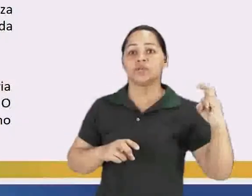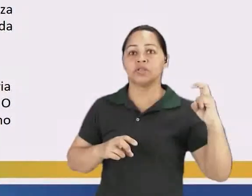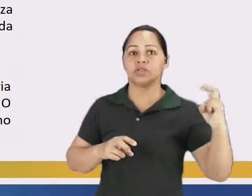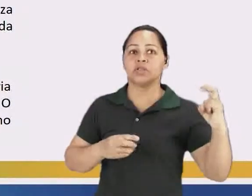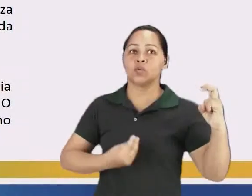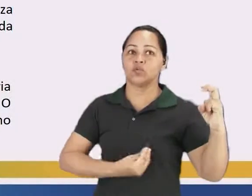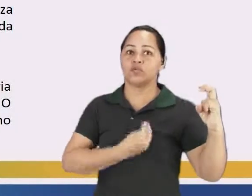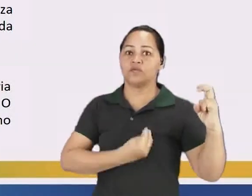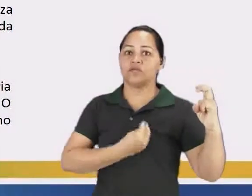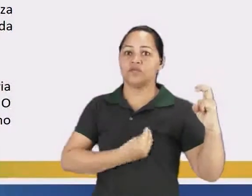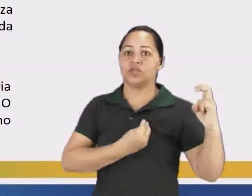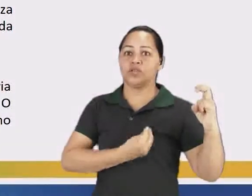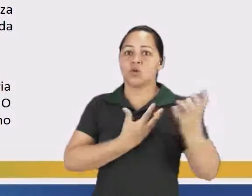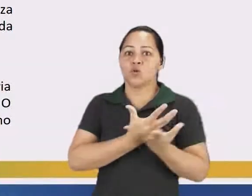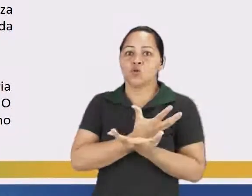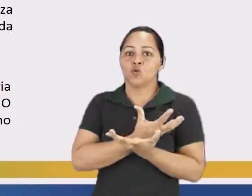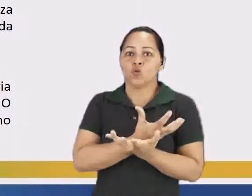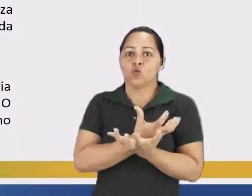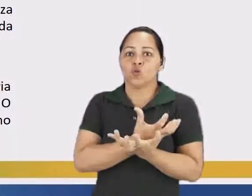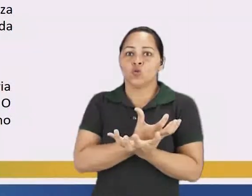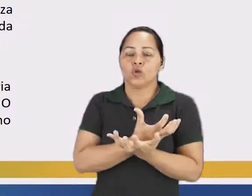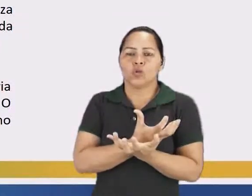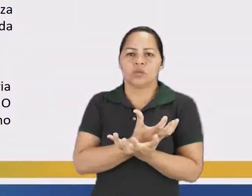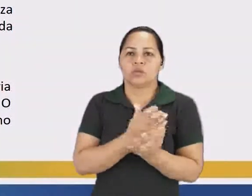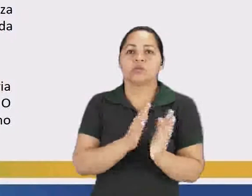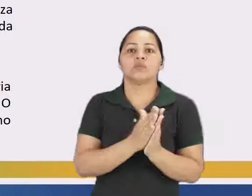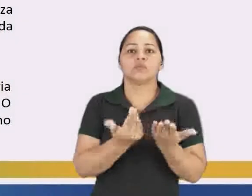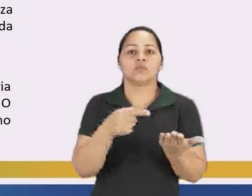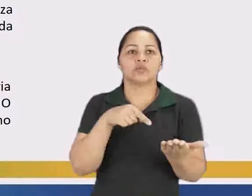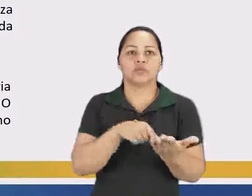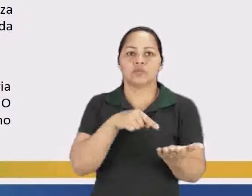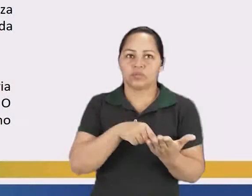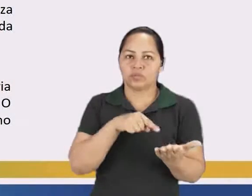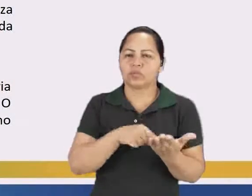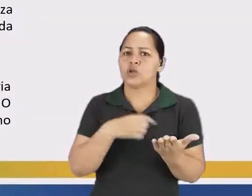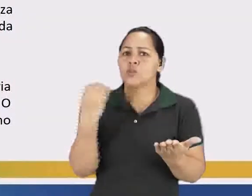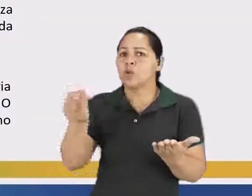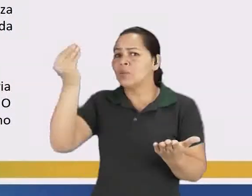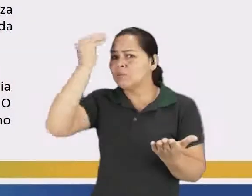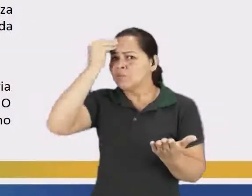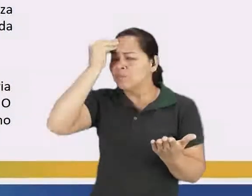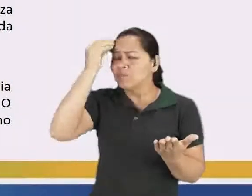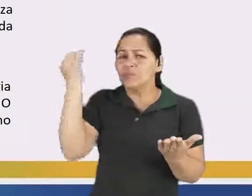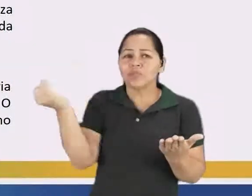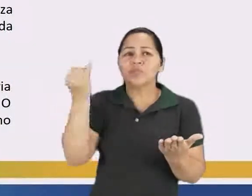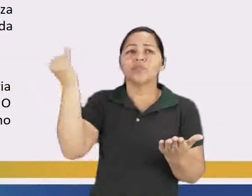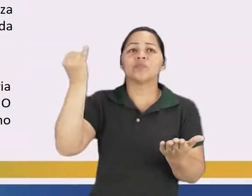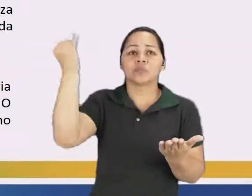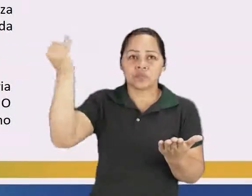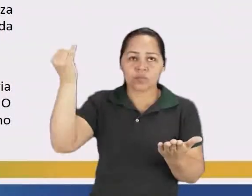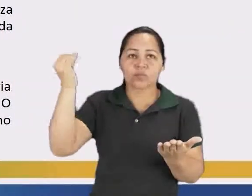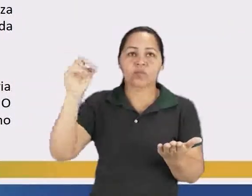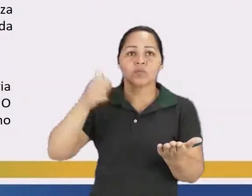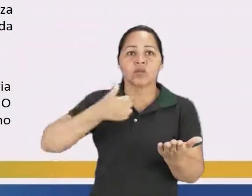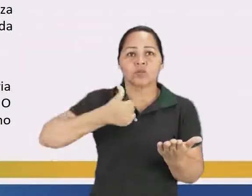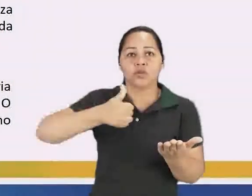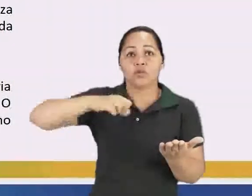gravem esses nomes desses clássicos, vocês não vão perder nada, viu? Vidas Secas de Graciliano Ramos. O autor